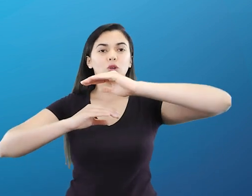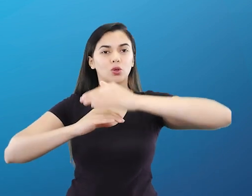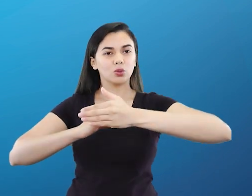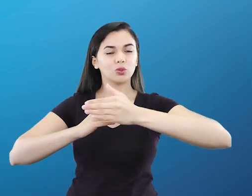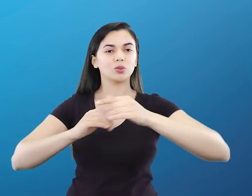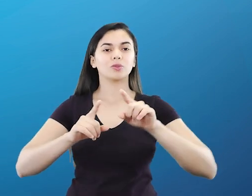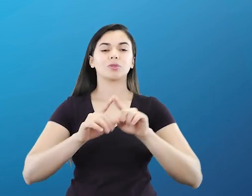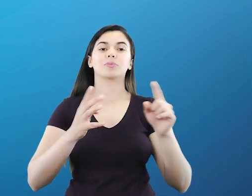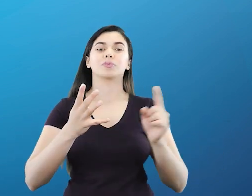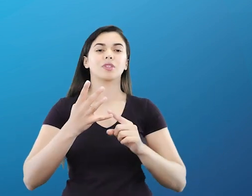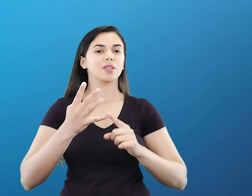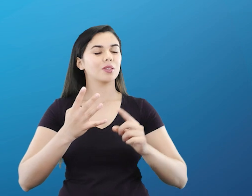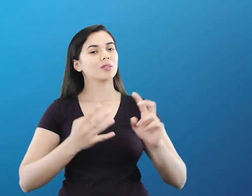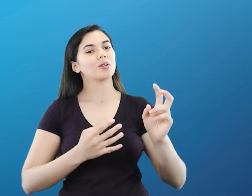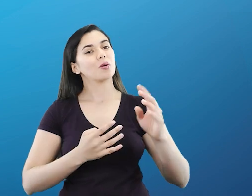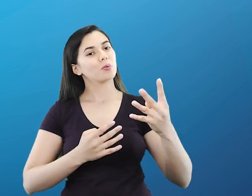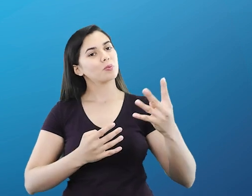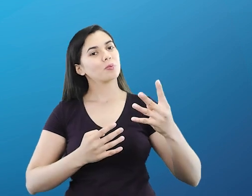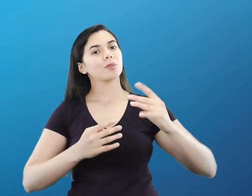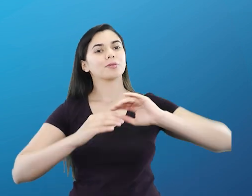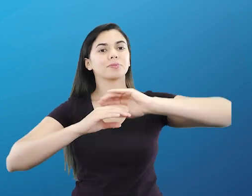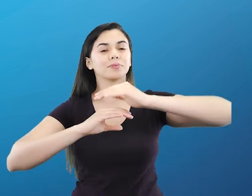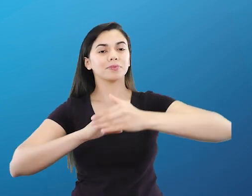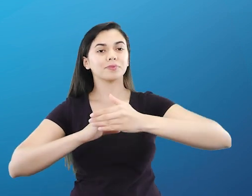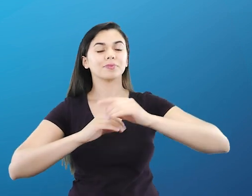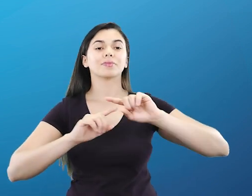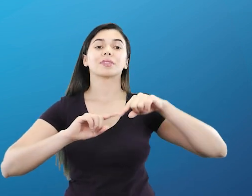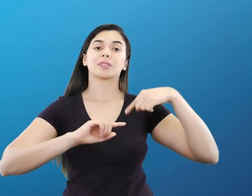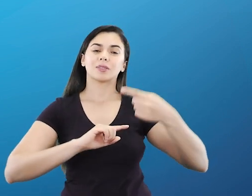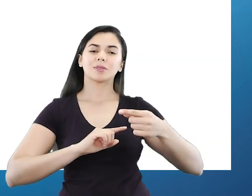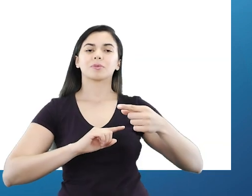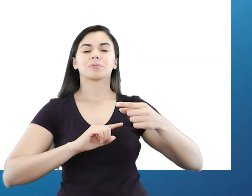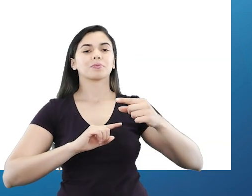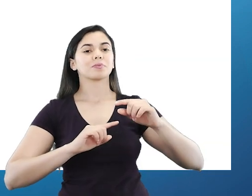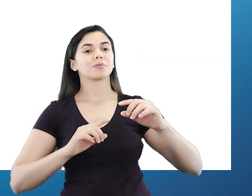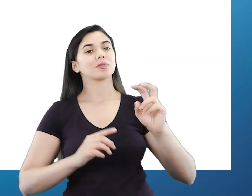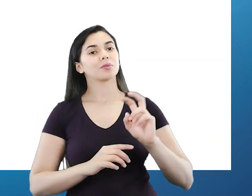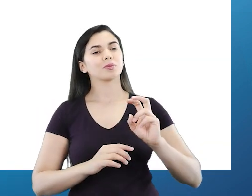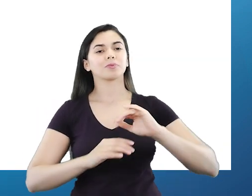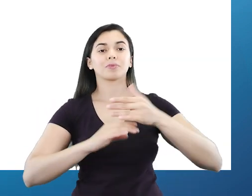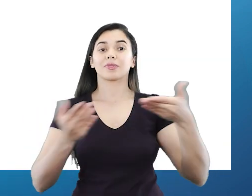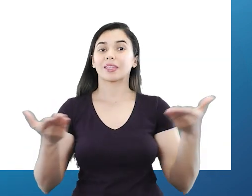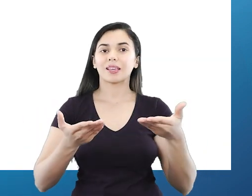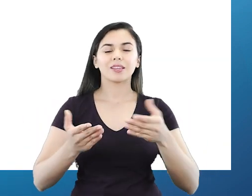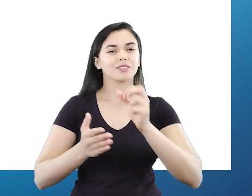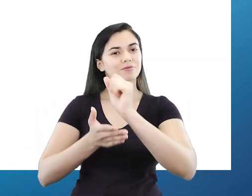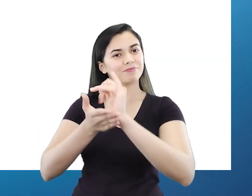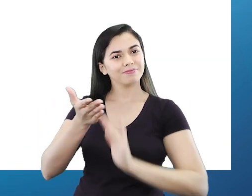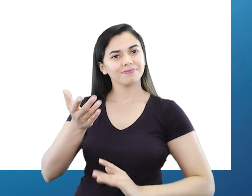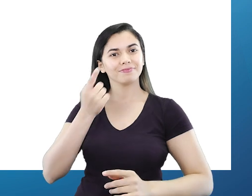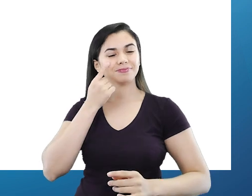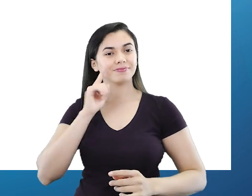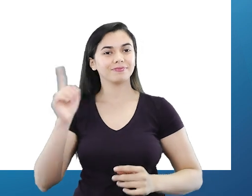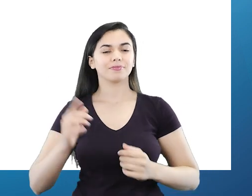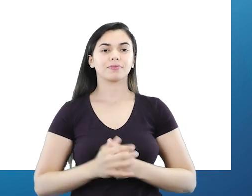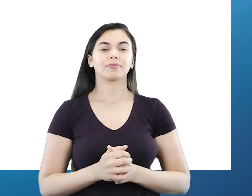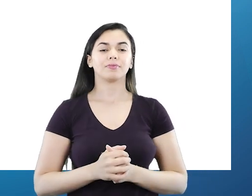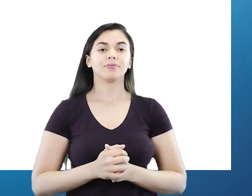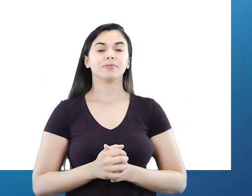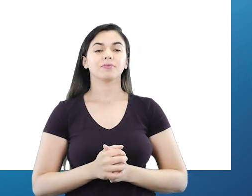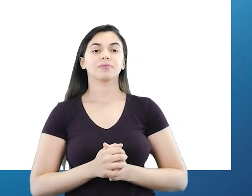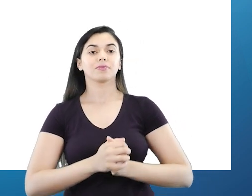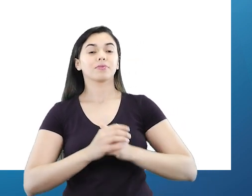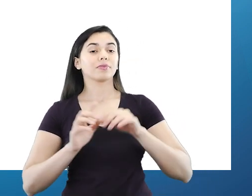Termosfera, que também é a presença dos ônibus espaciais. E a exosfera. Vamos realizar alguns exercícios. A